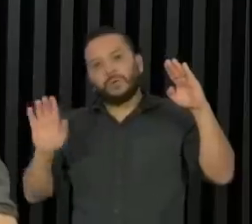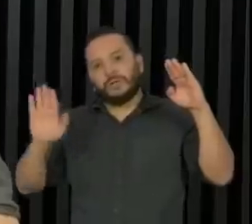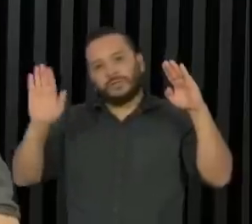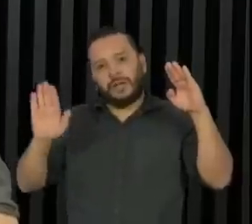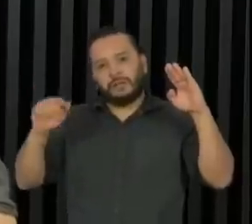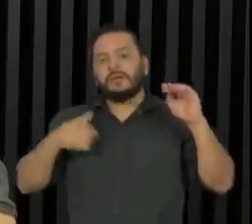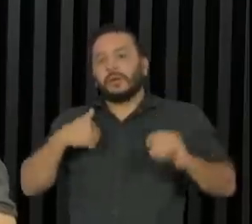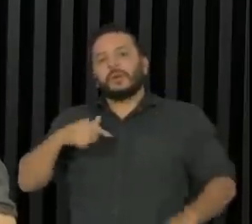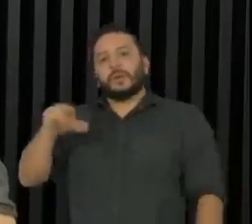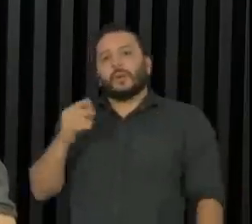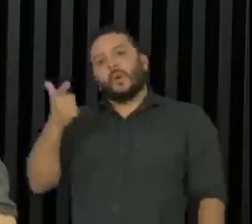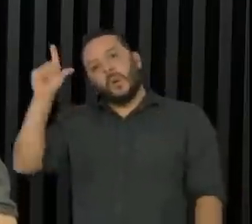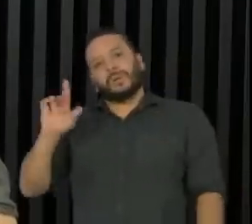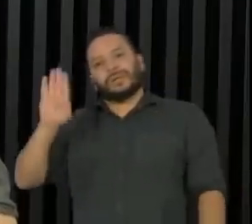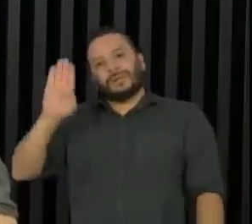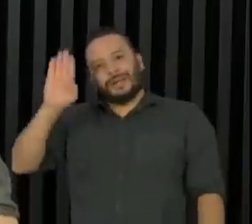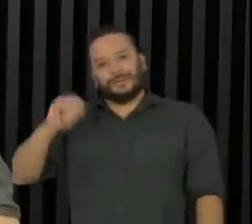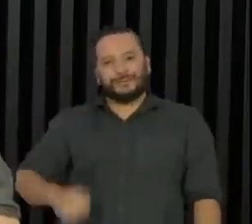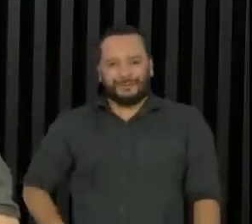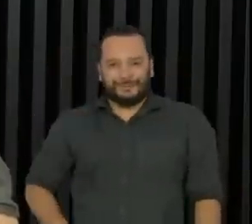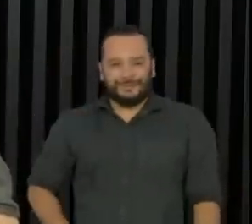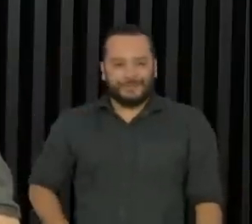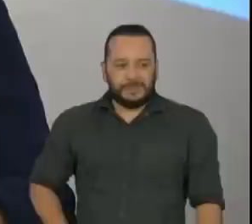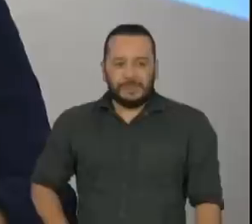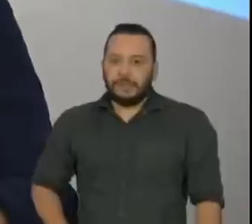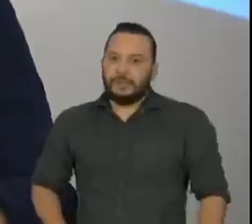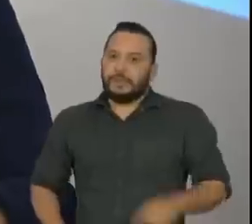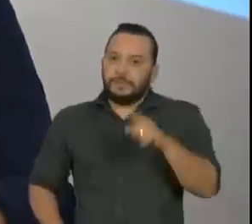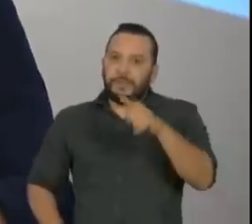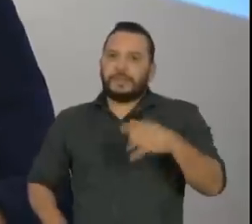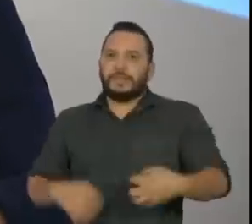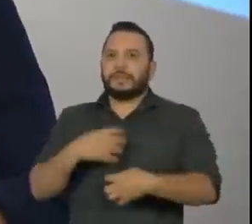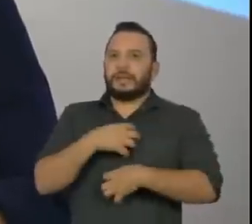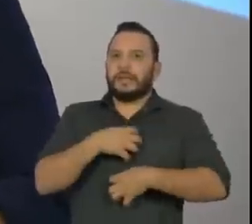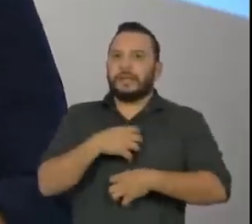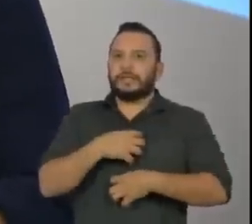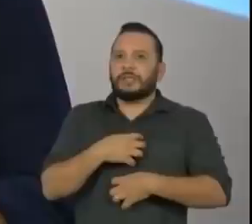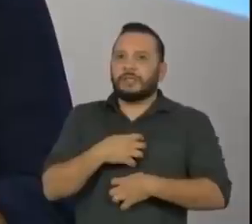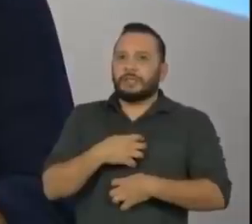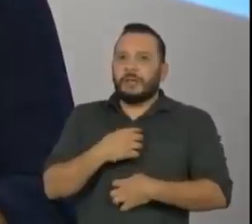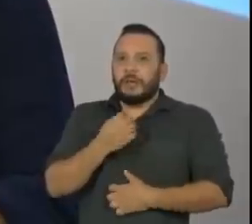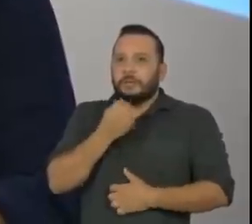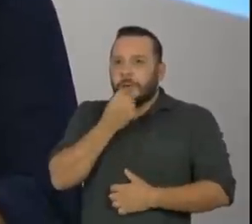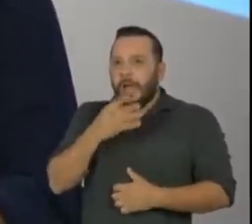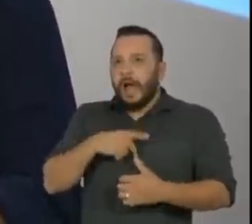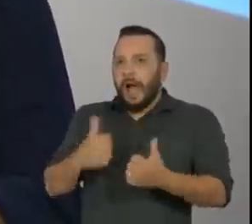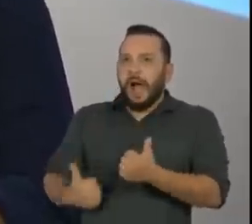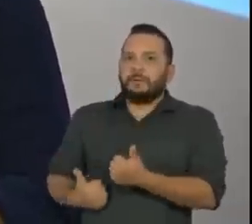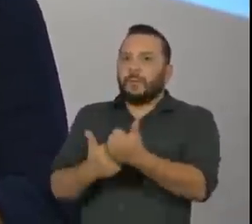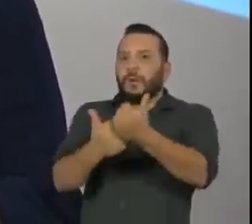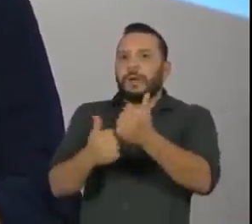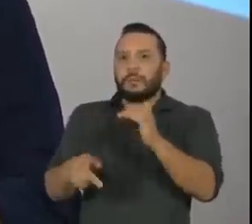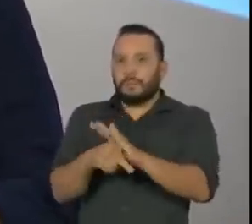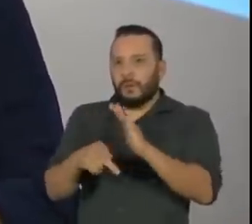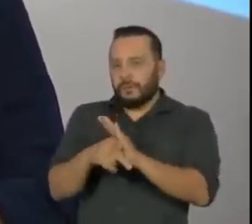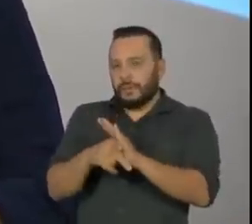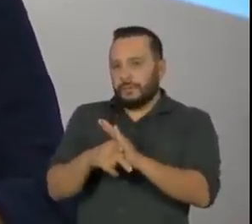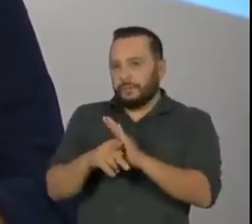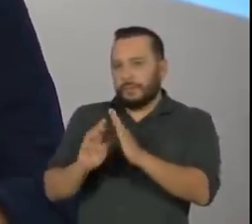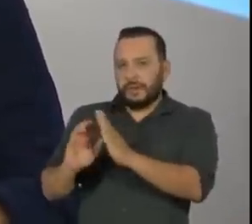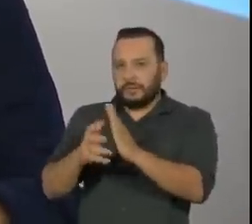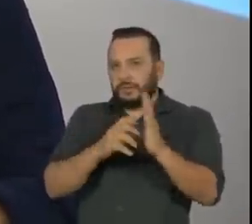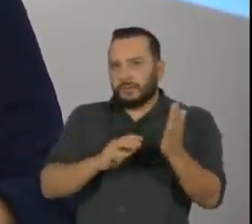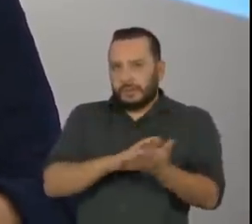Eu tenho uma pergunta, você está falando que você não se sente confortável apoiando um partido, mas você não tem sido tímido